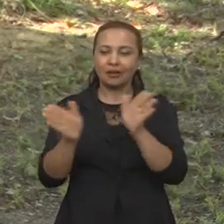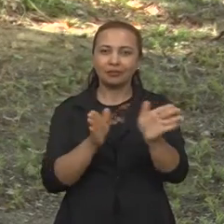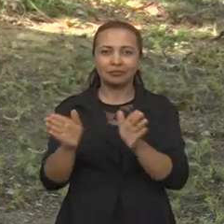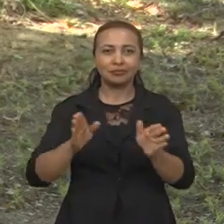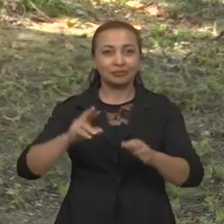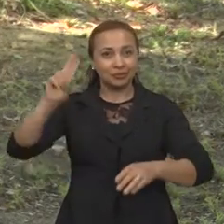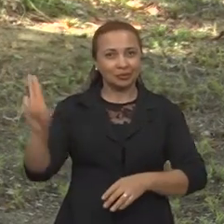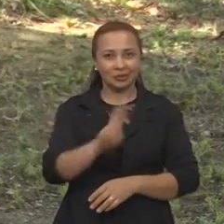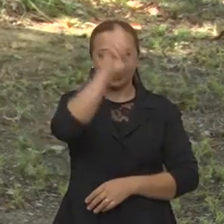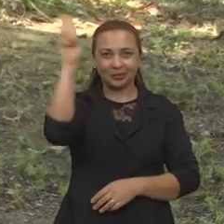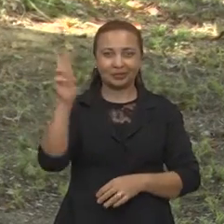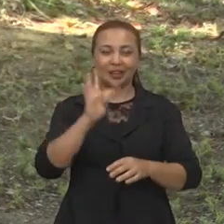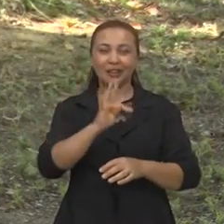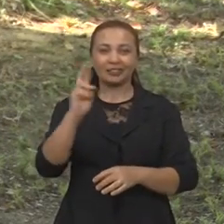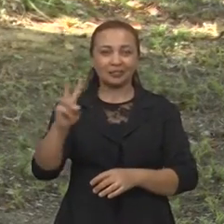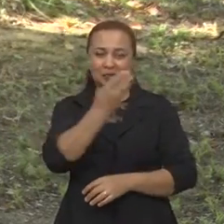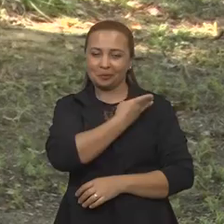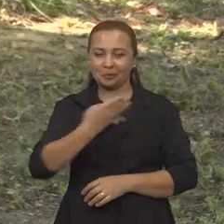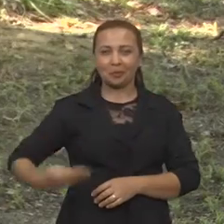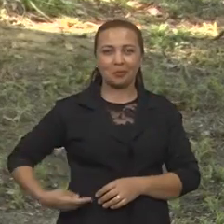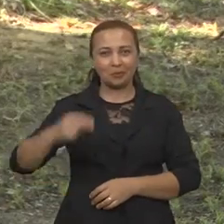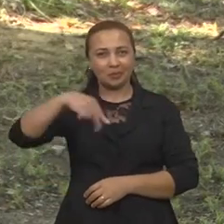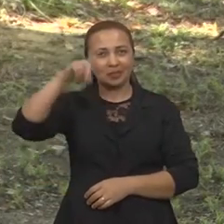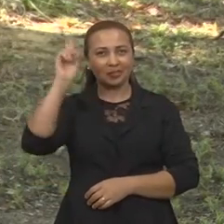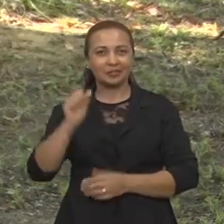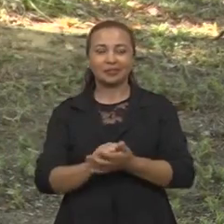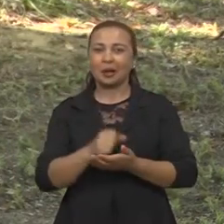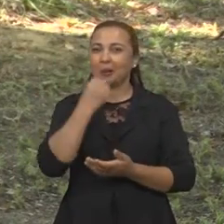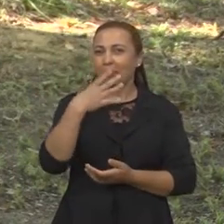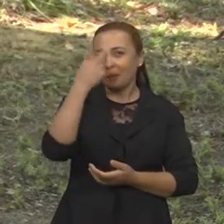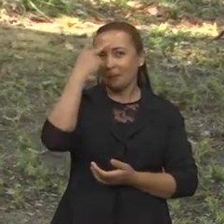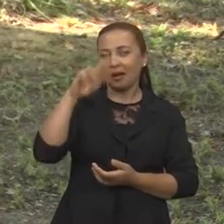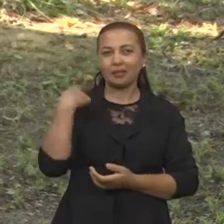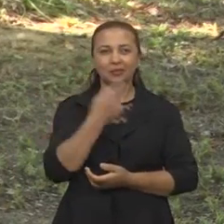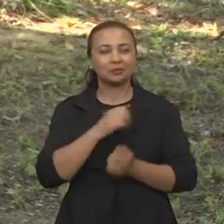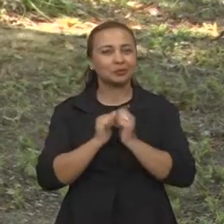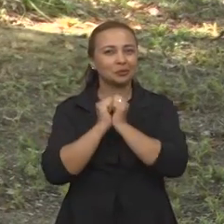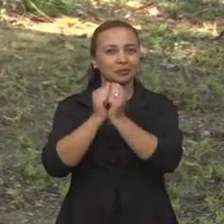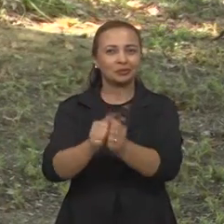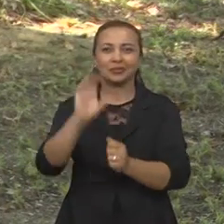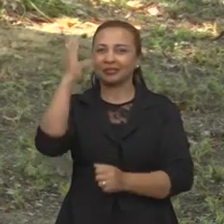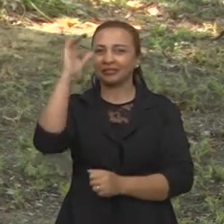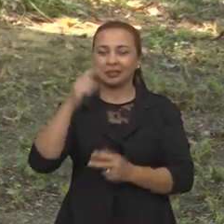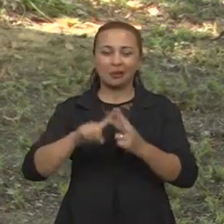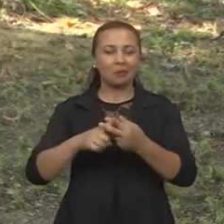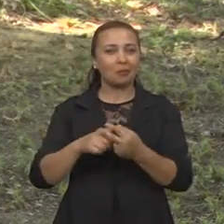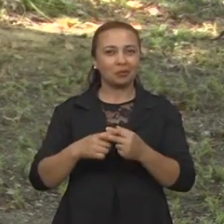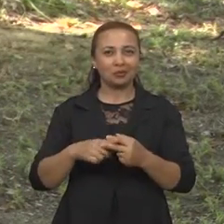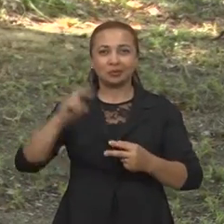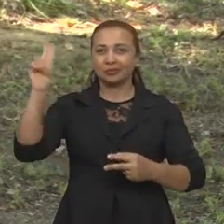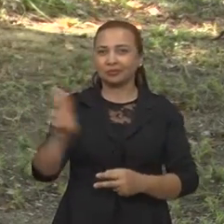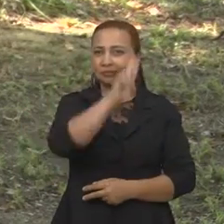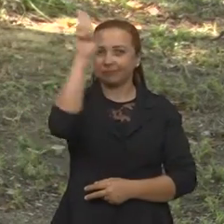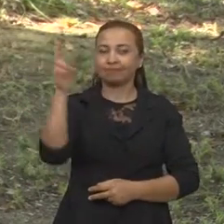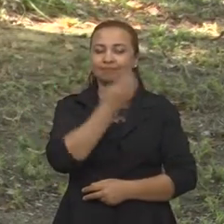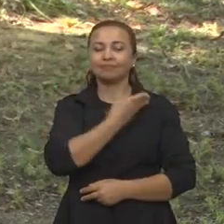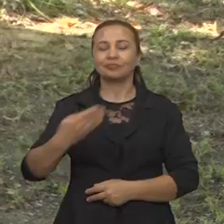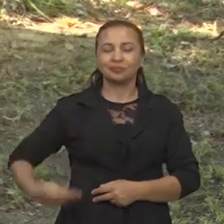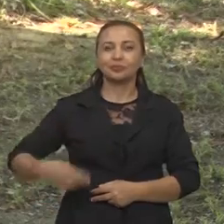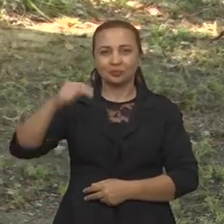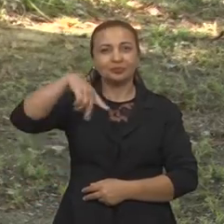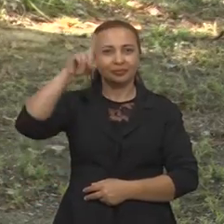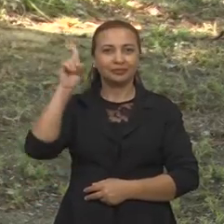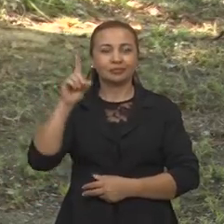entre as universidades e TVs públicas nordestinas. Uma oportunidade para a gente acompanhar a ciência produzida pelas